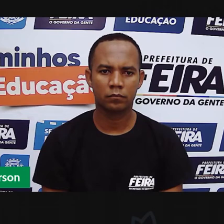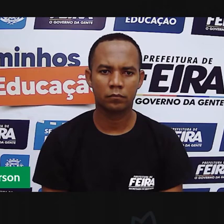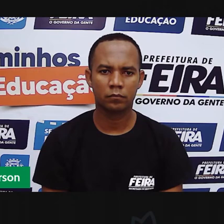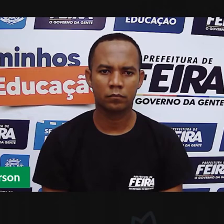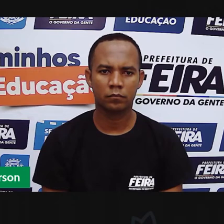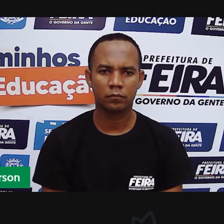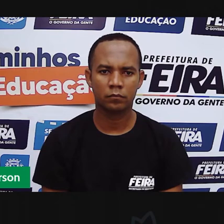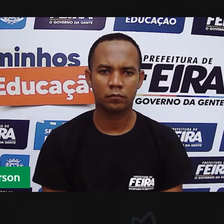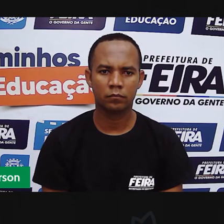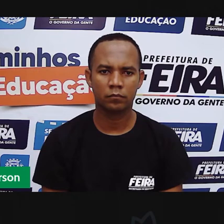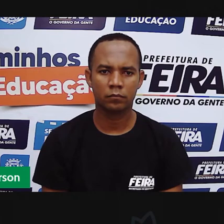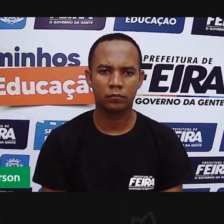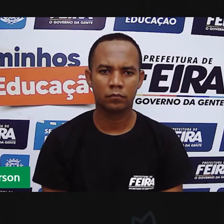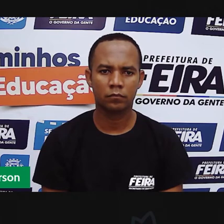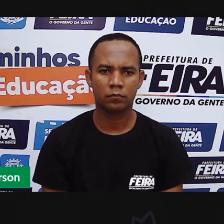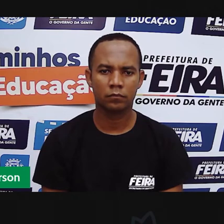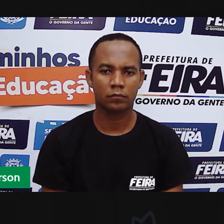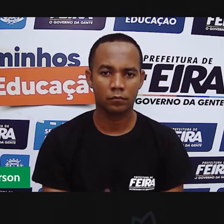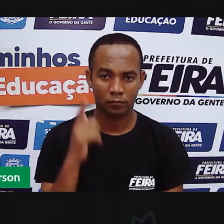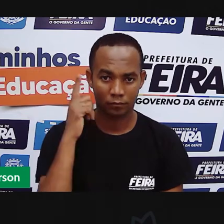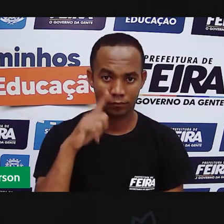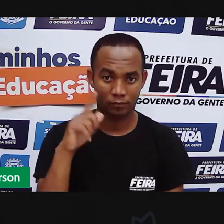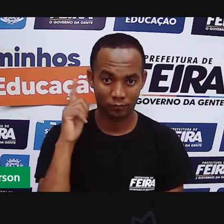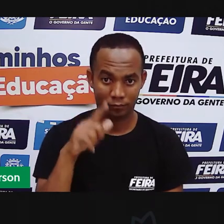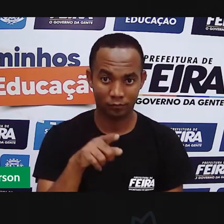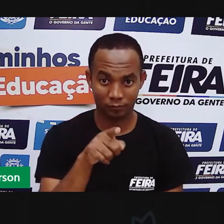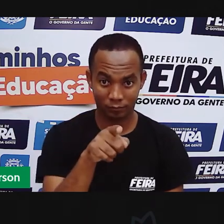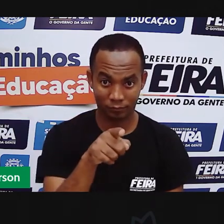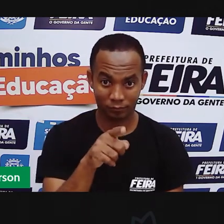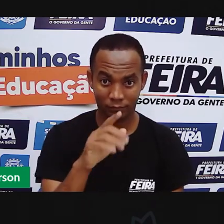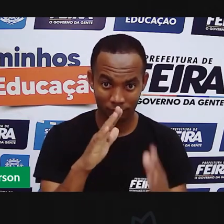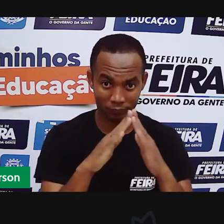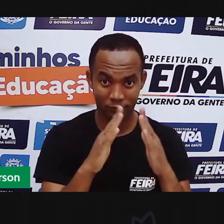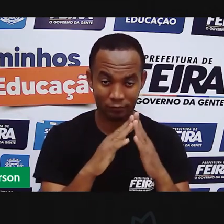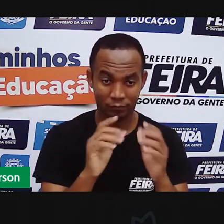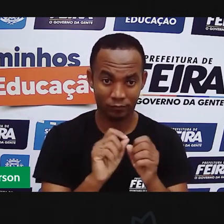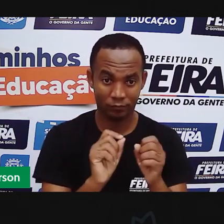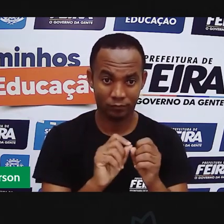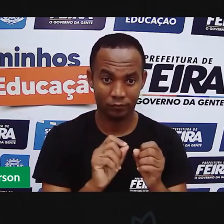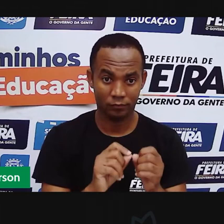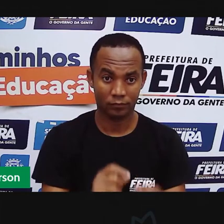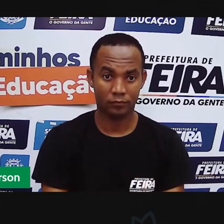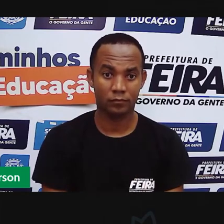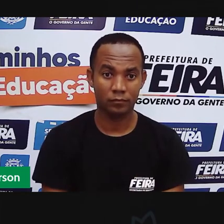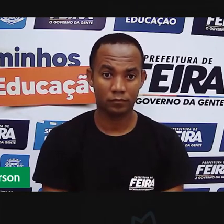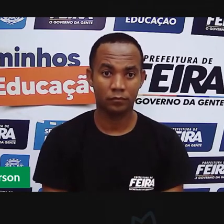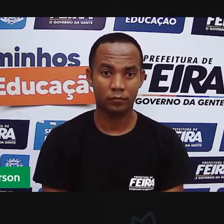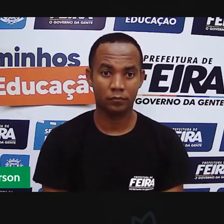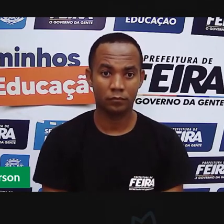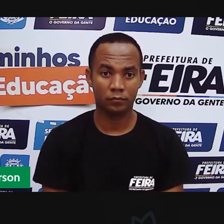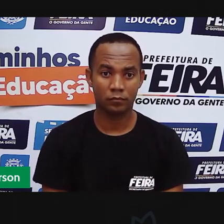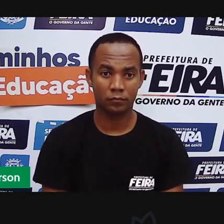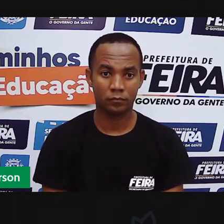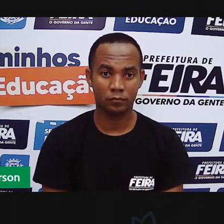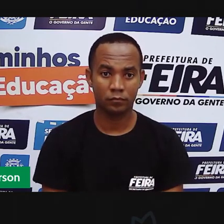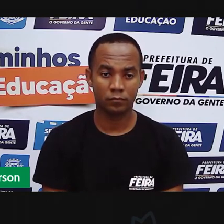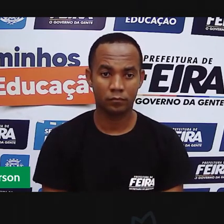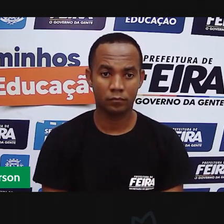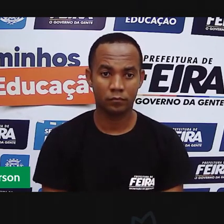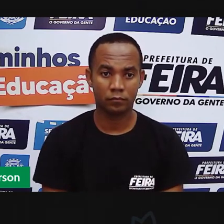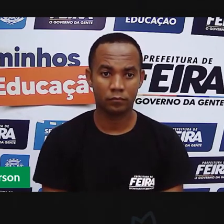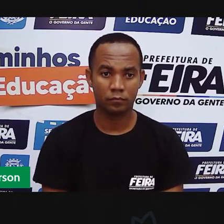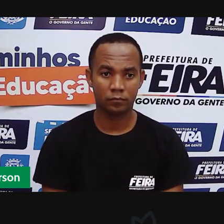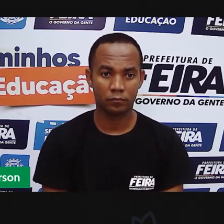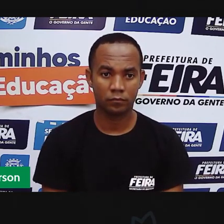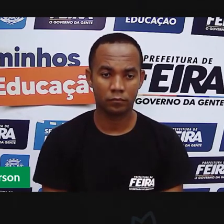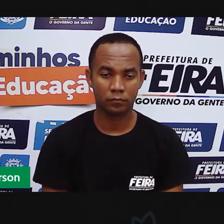E aí, será que você vai conseguir cumprir esse desafio? Ó, a Pró não vai usar cola porque não vai dar